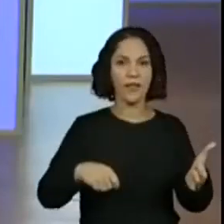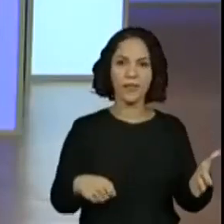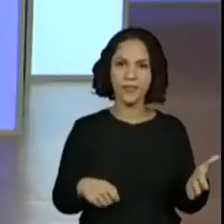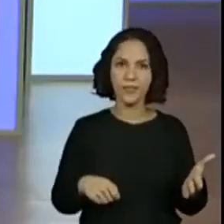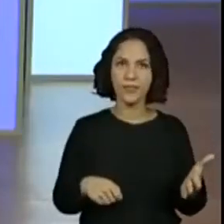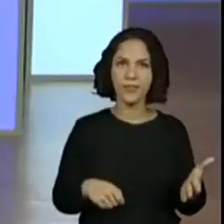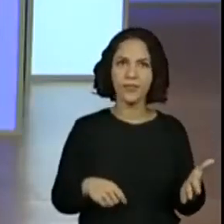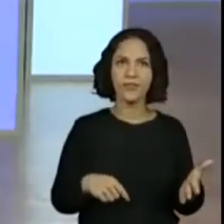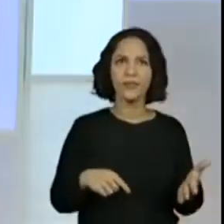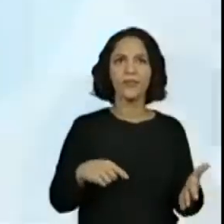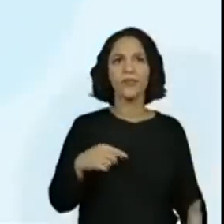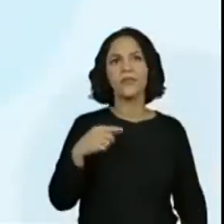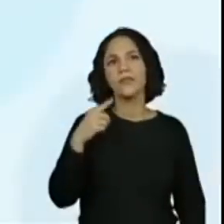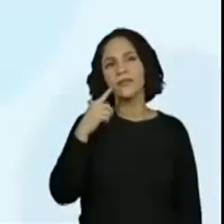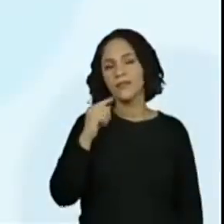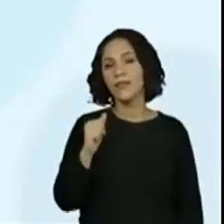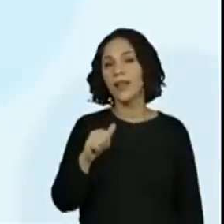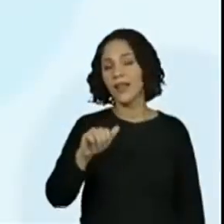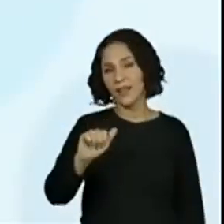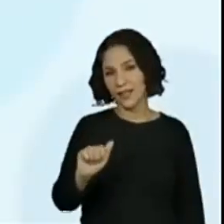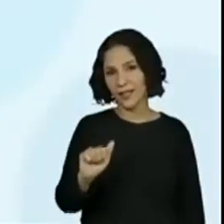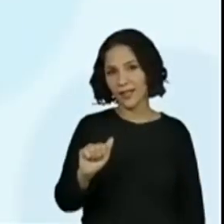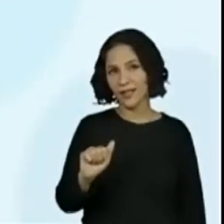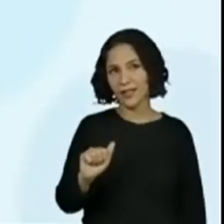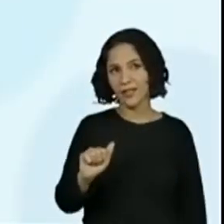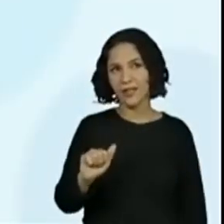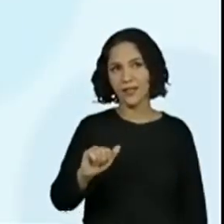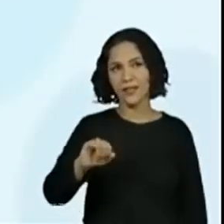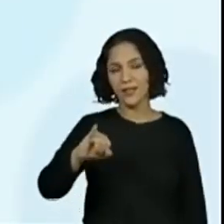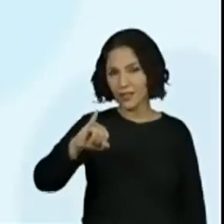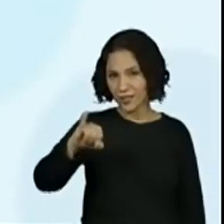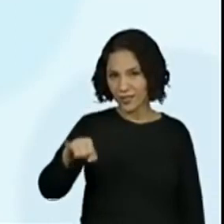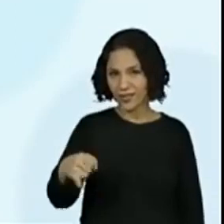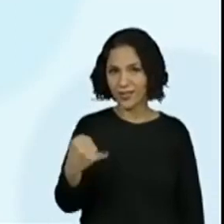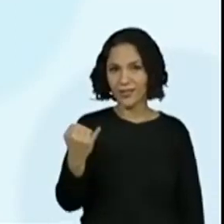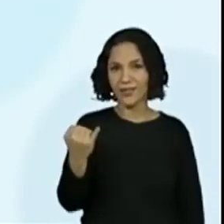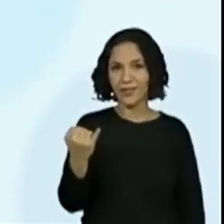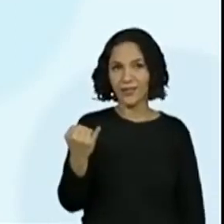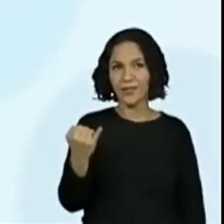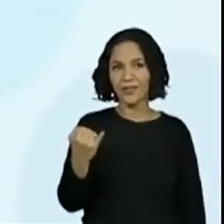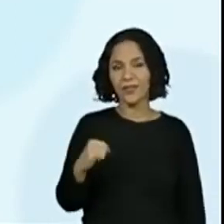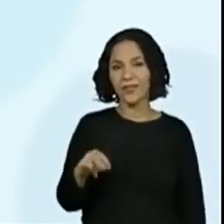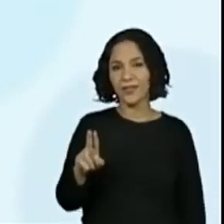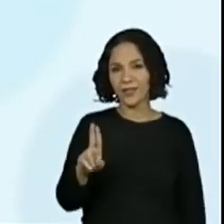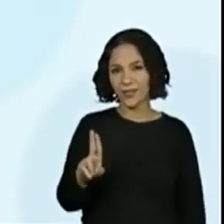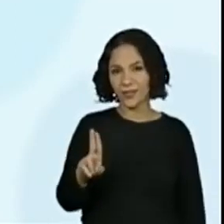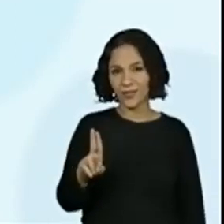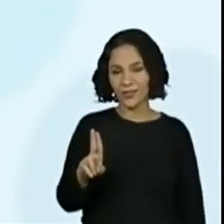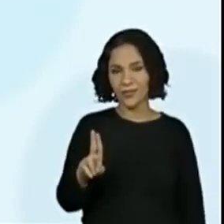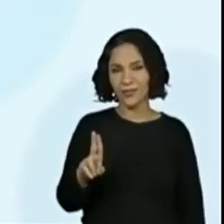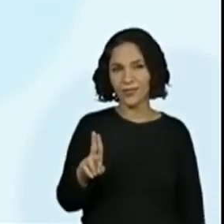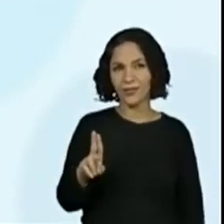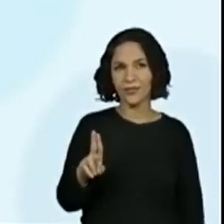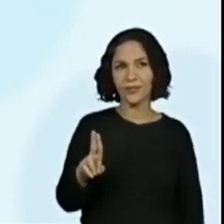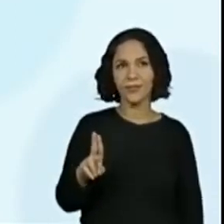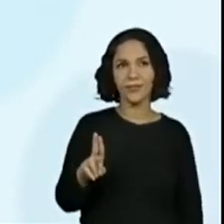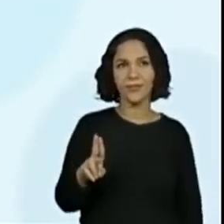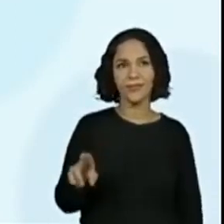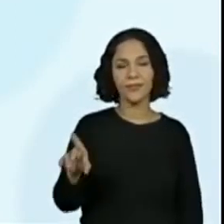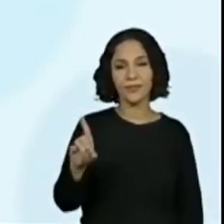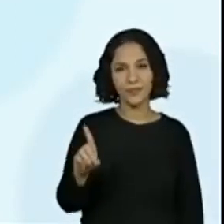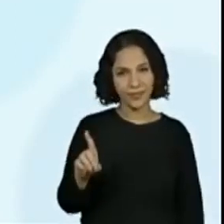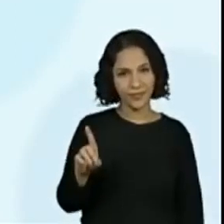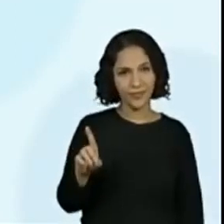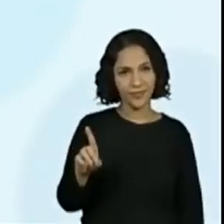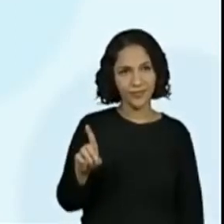Primeira letrinha, sumiu A, depois o J, aparece o